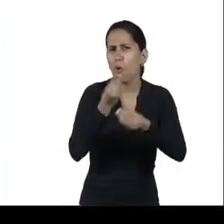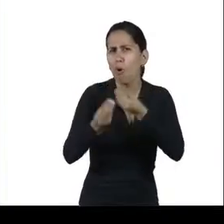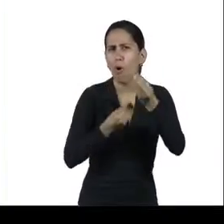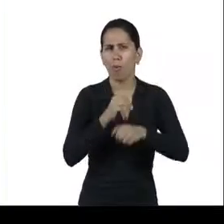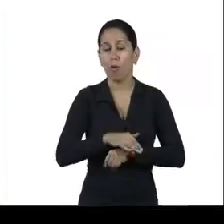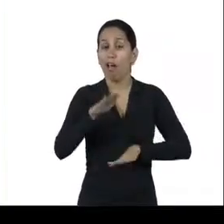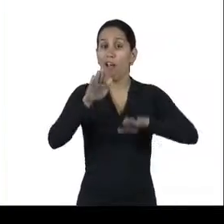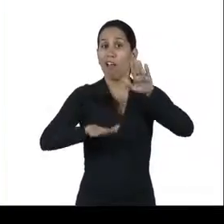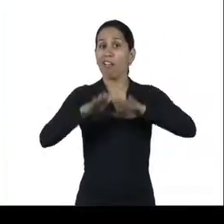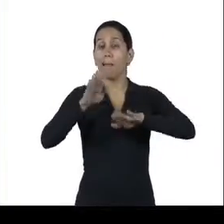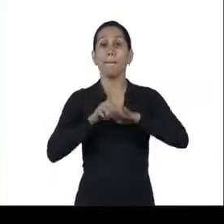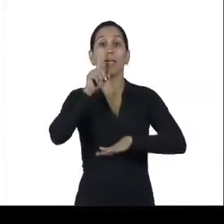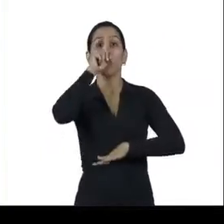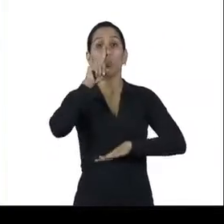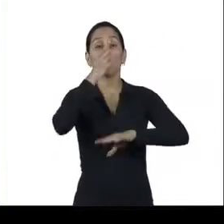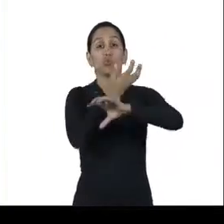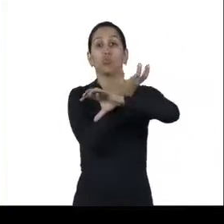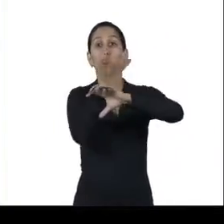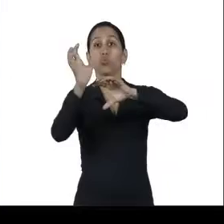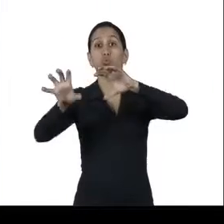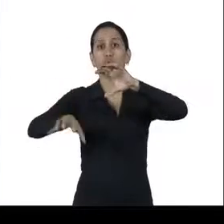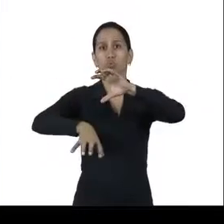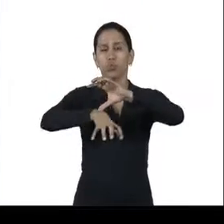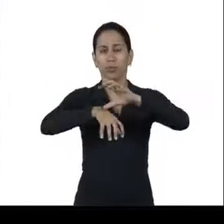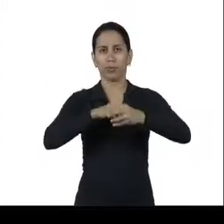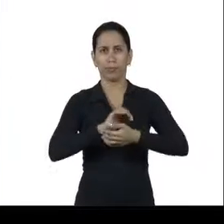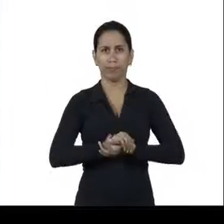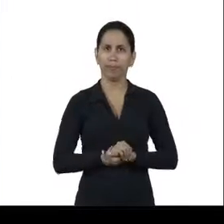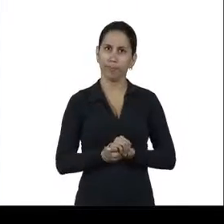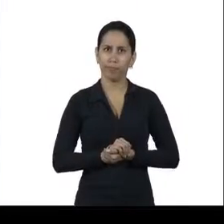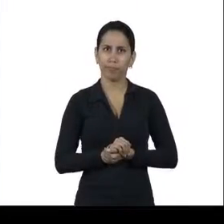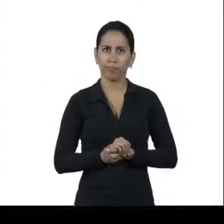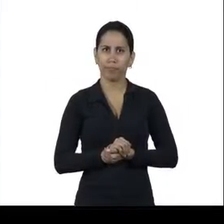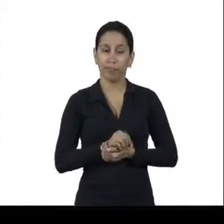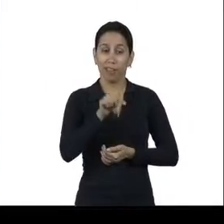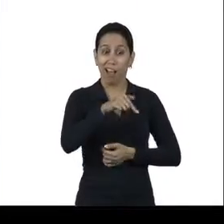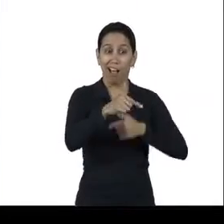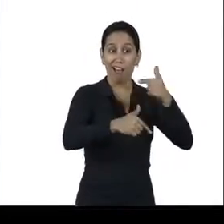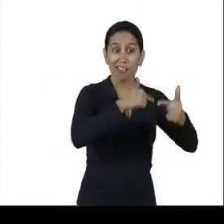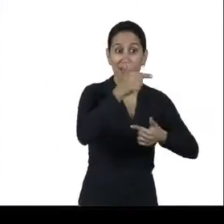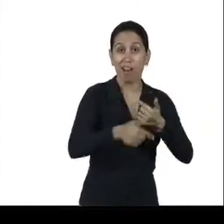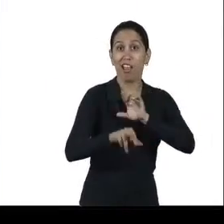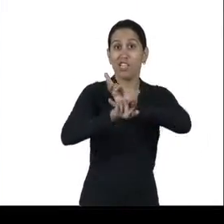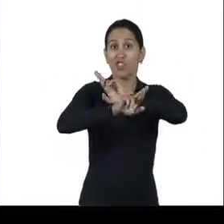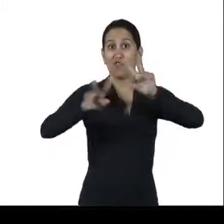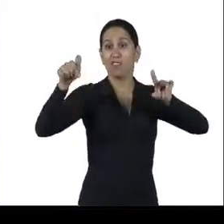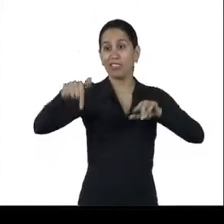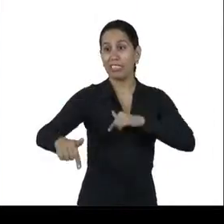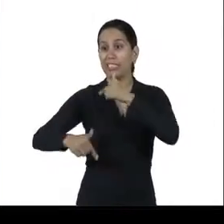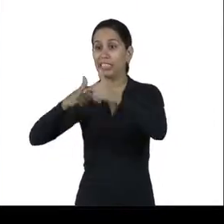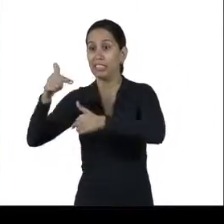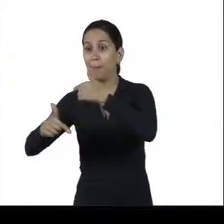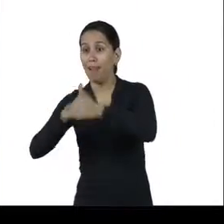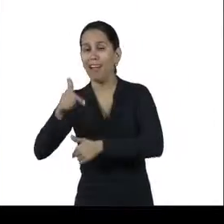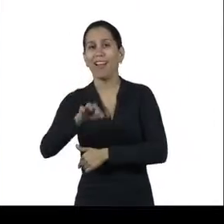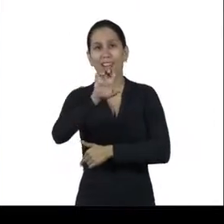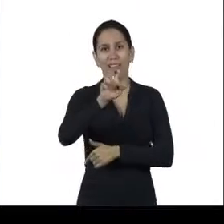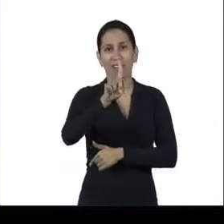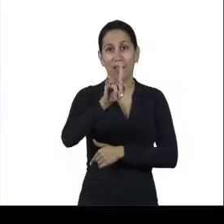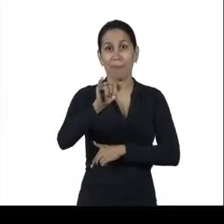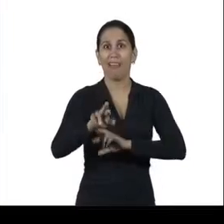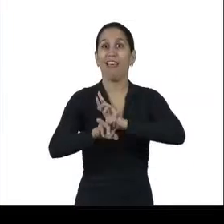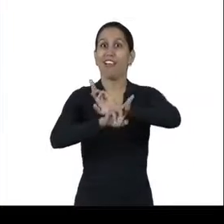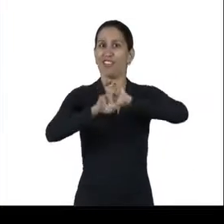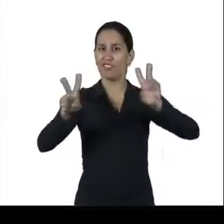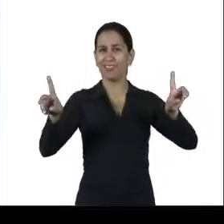Essa avaliação é vai indicar qual EPI é necessário para cada atividade e qual procedimento a ser seguido, de acordo com o que foi estabelecido pelo